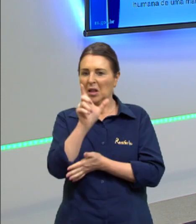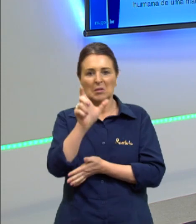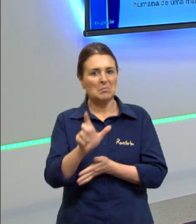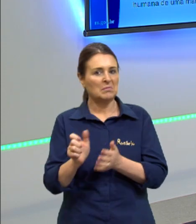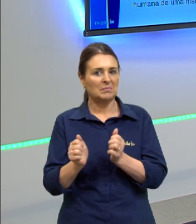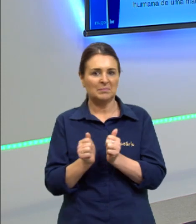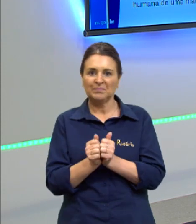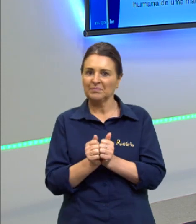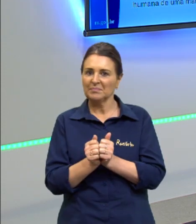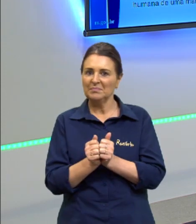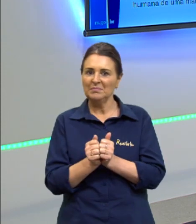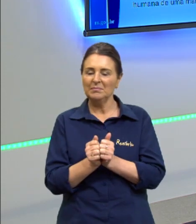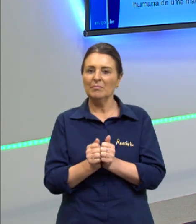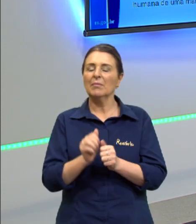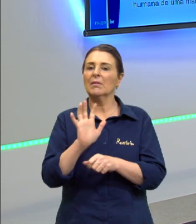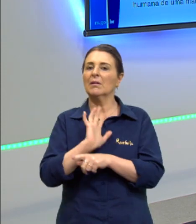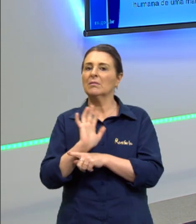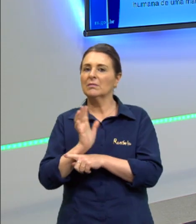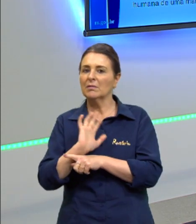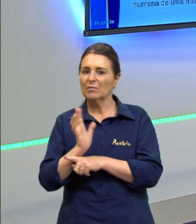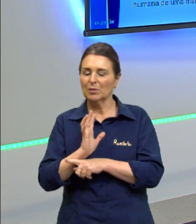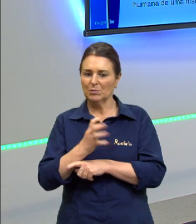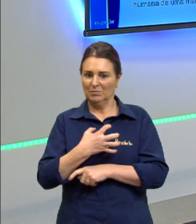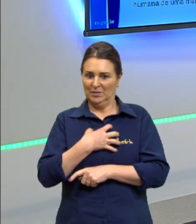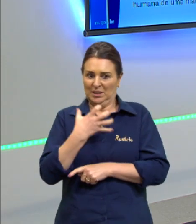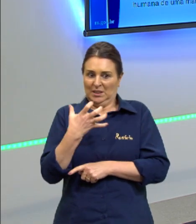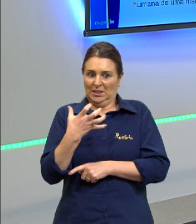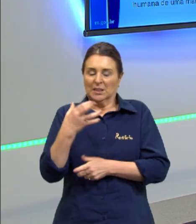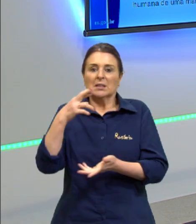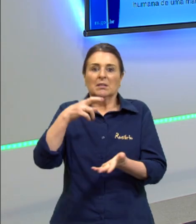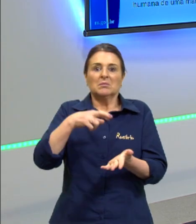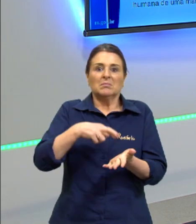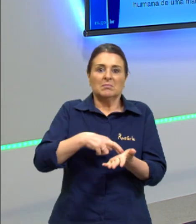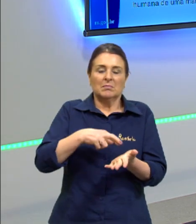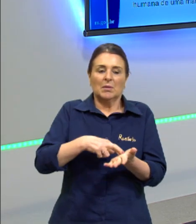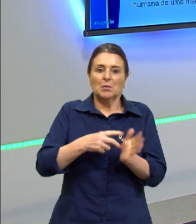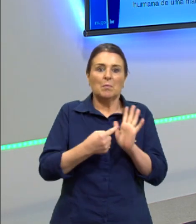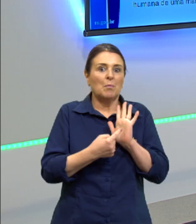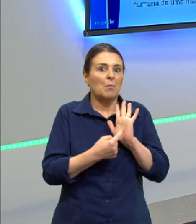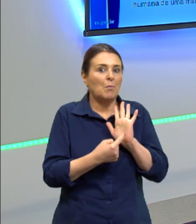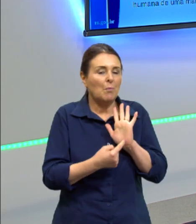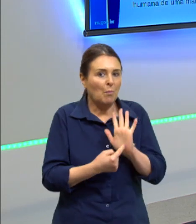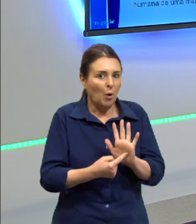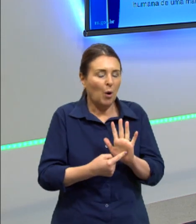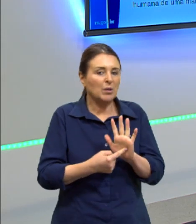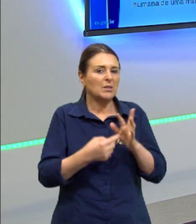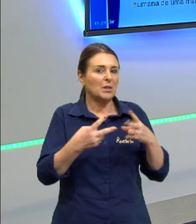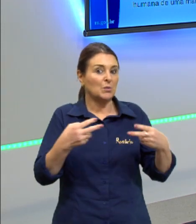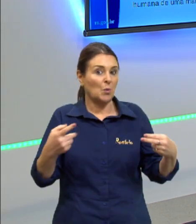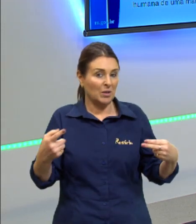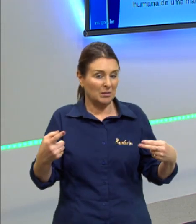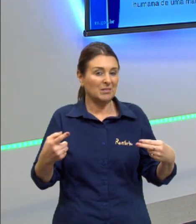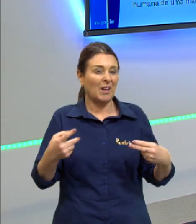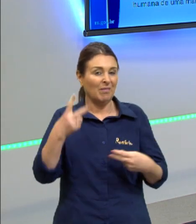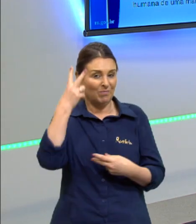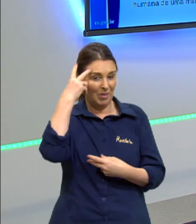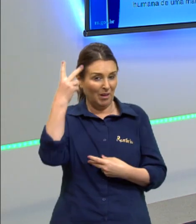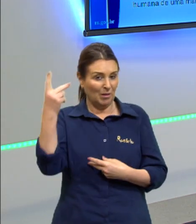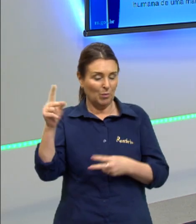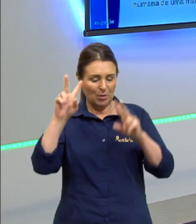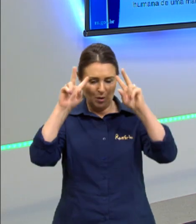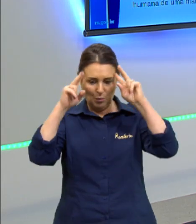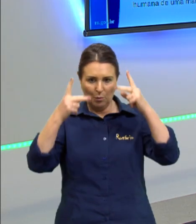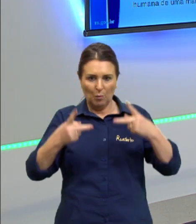então é um filme que choca a realidade revela os aspectos da natureza humana de uma maneira